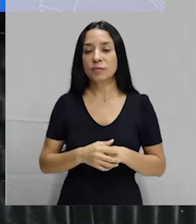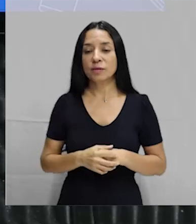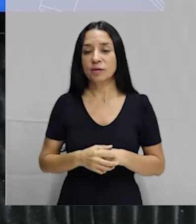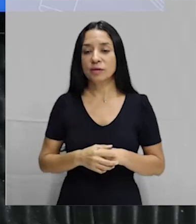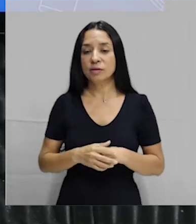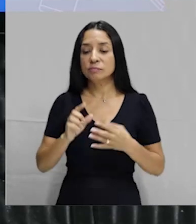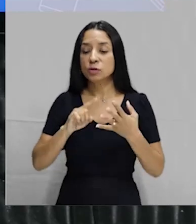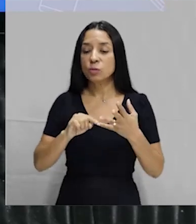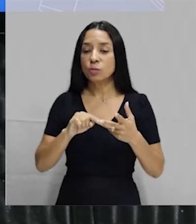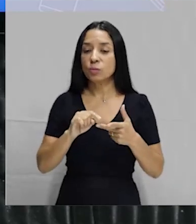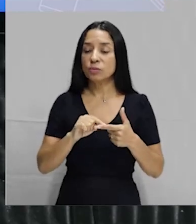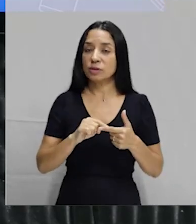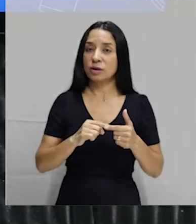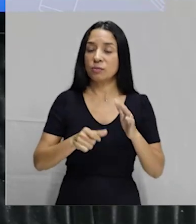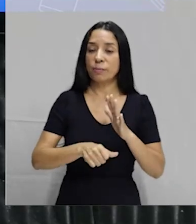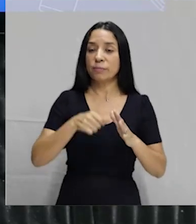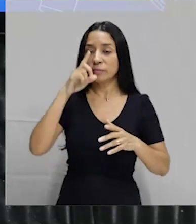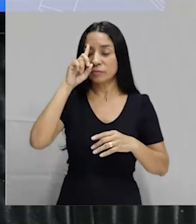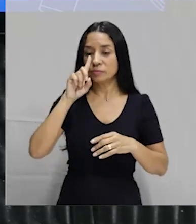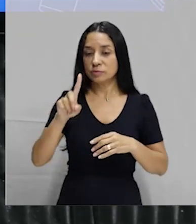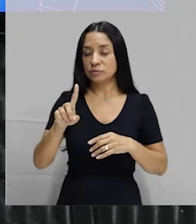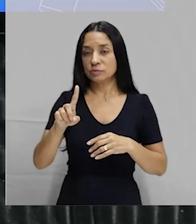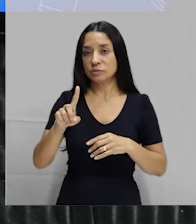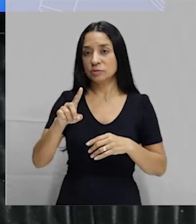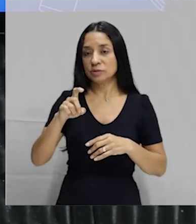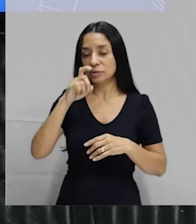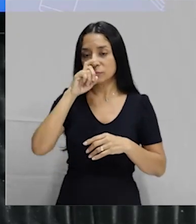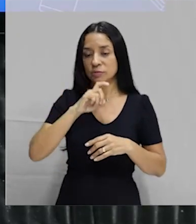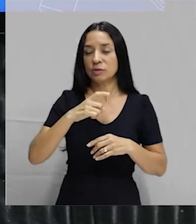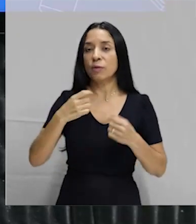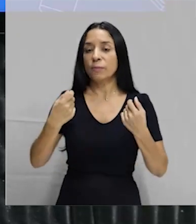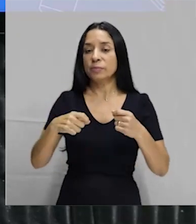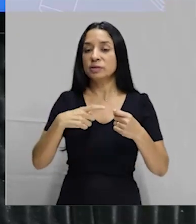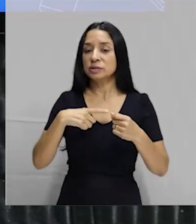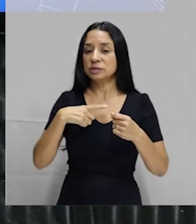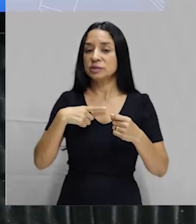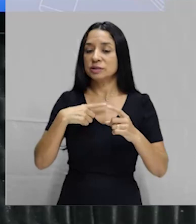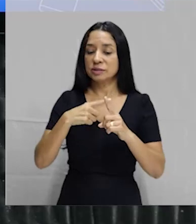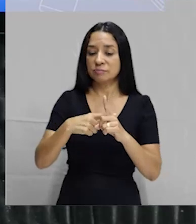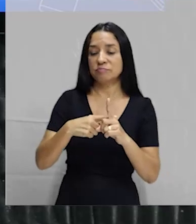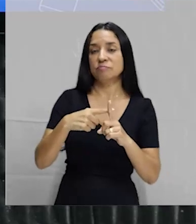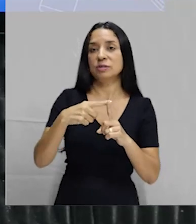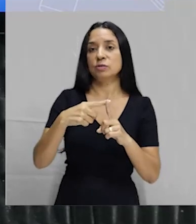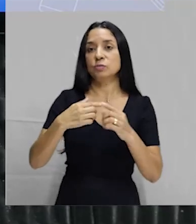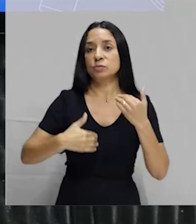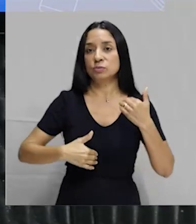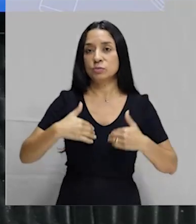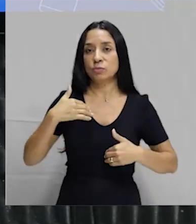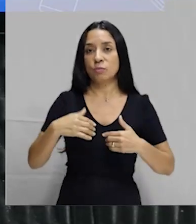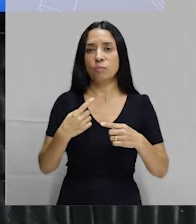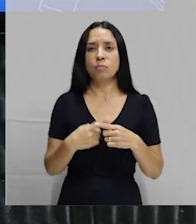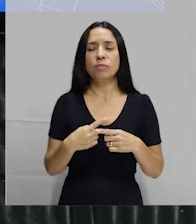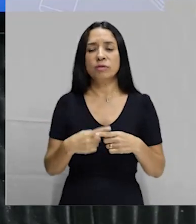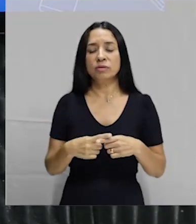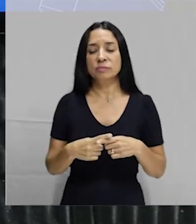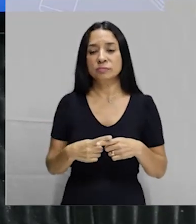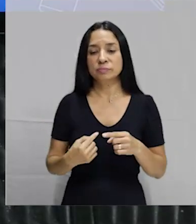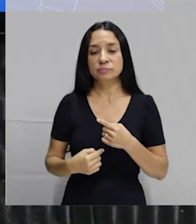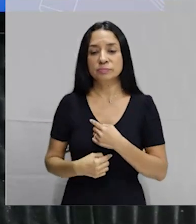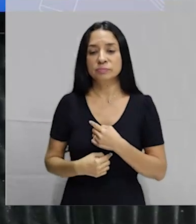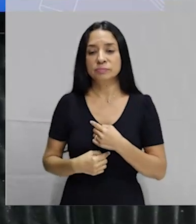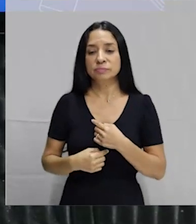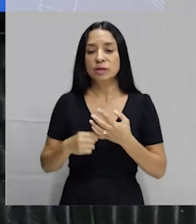ela contar pelo primeiro dia da menstruação, ela tem que analisar também a sua temperatura corporal. Por quê? Ela vai